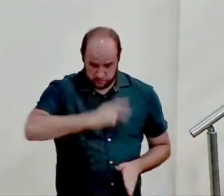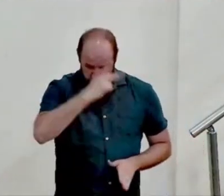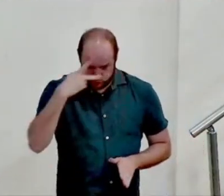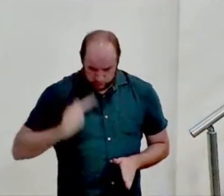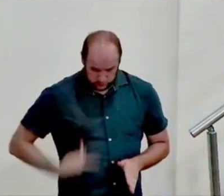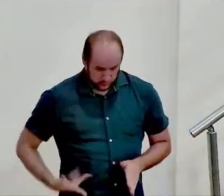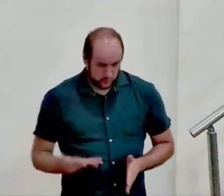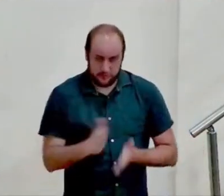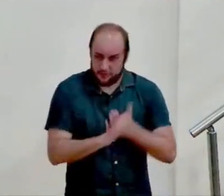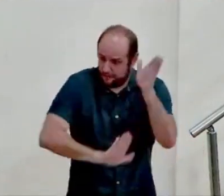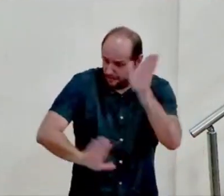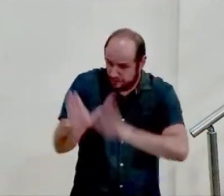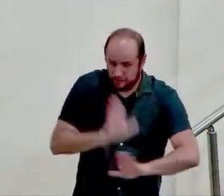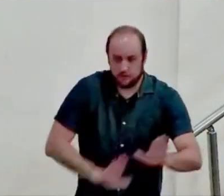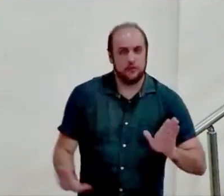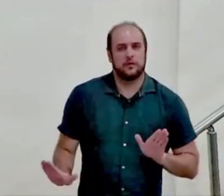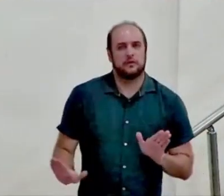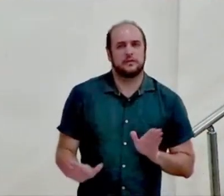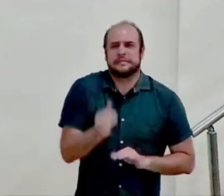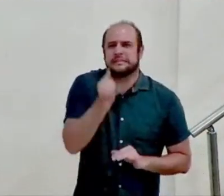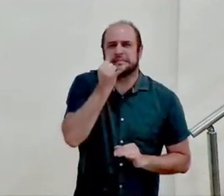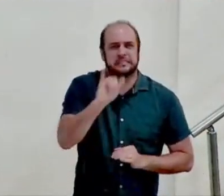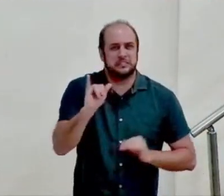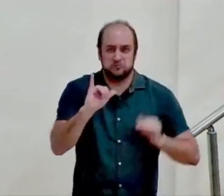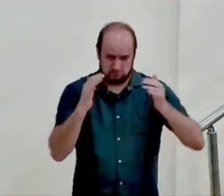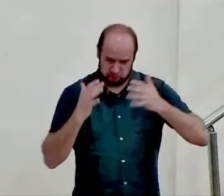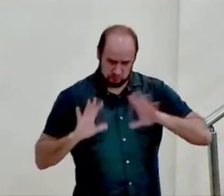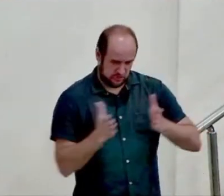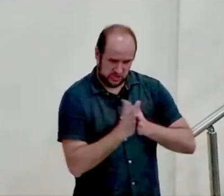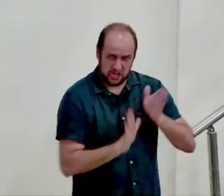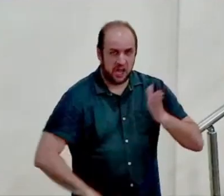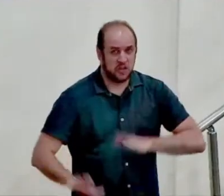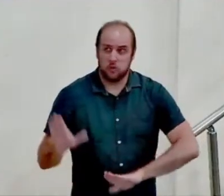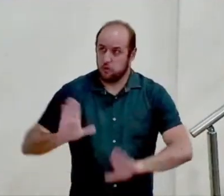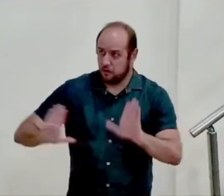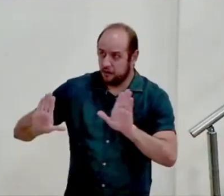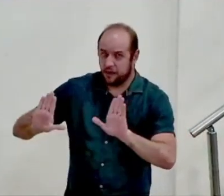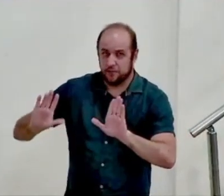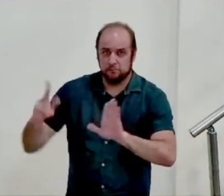adorador. E se ele não adorar a Deus, ele irá adorar outra coisa.